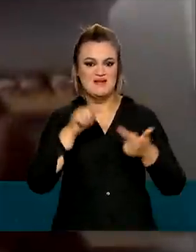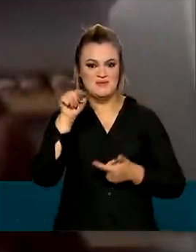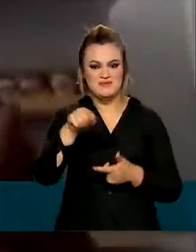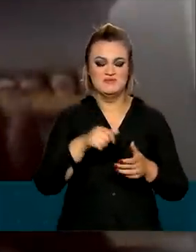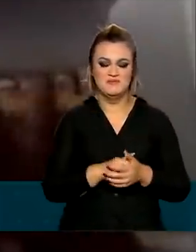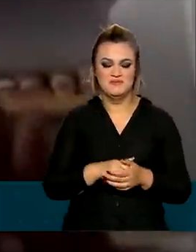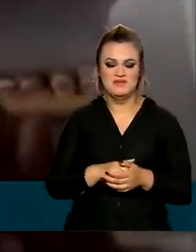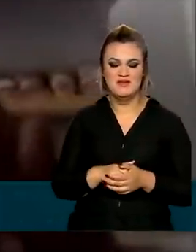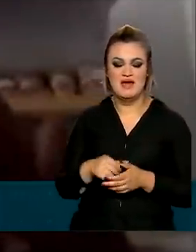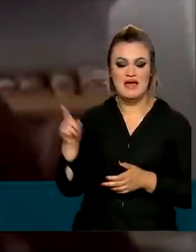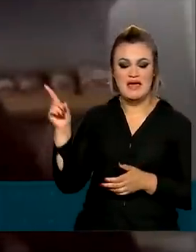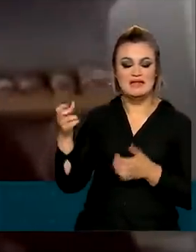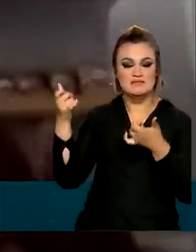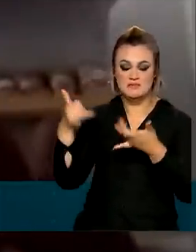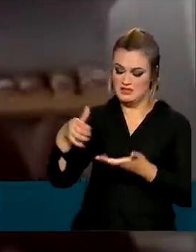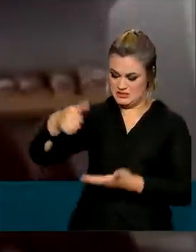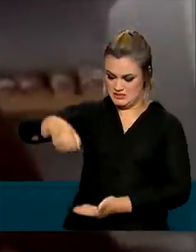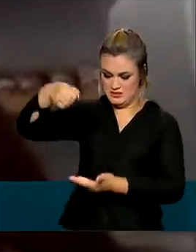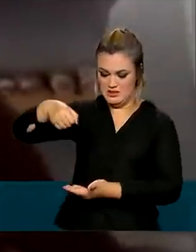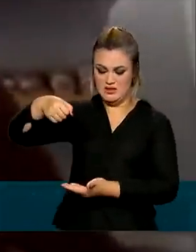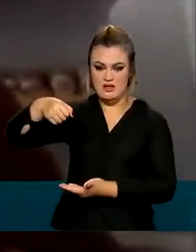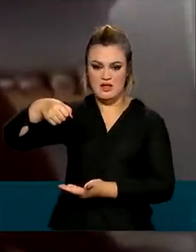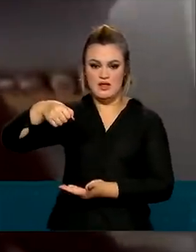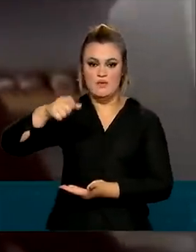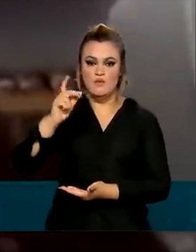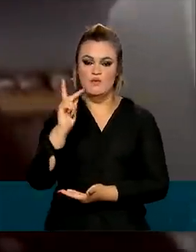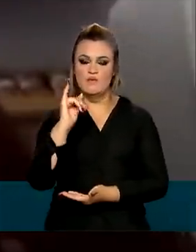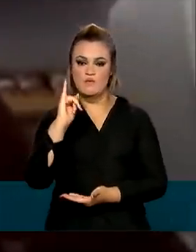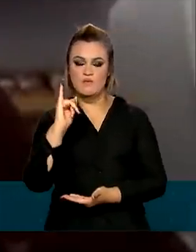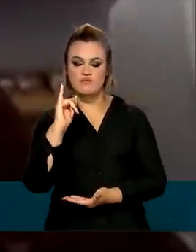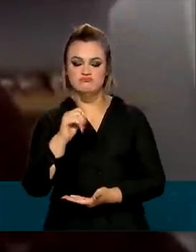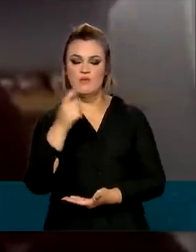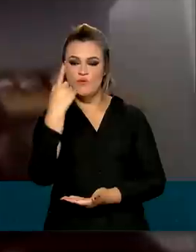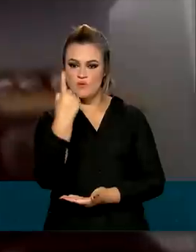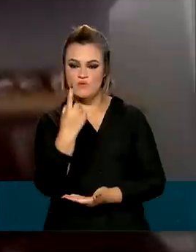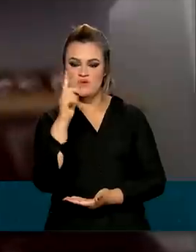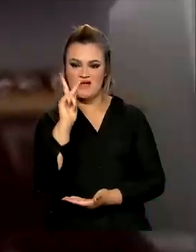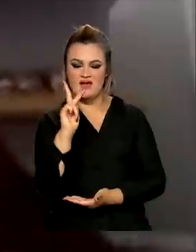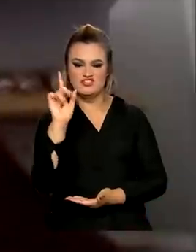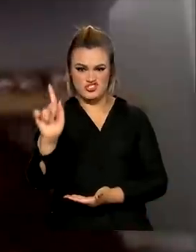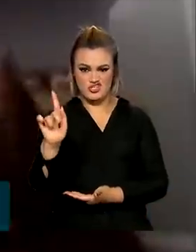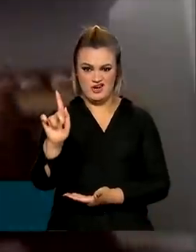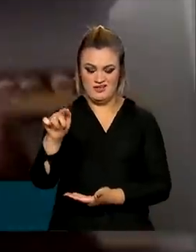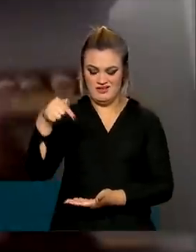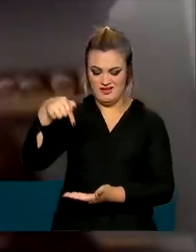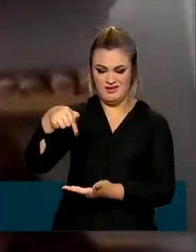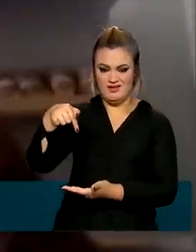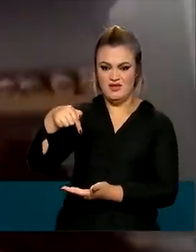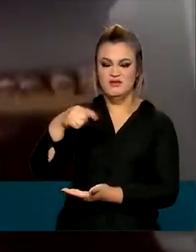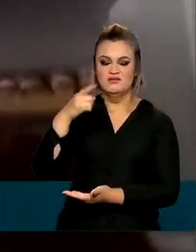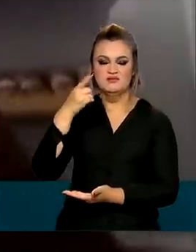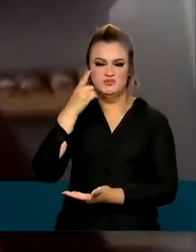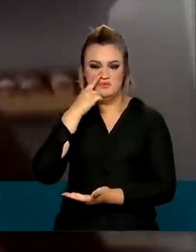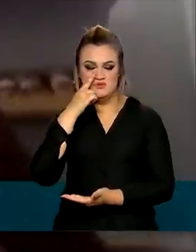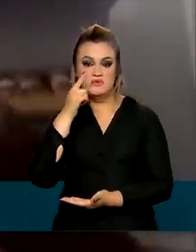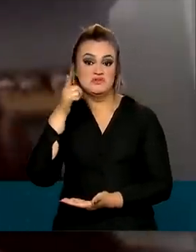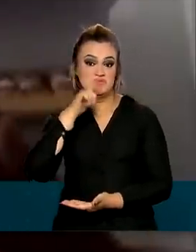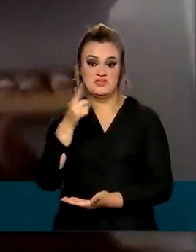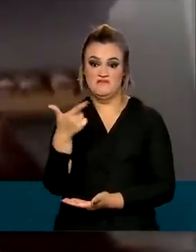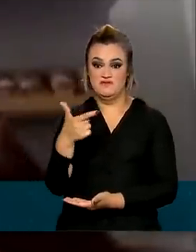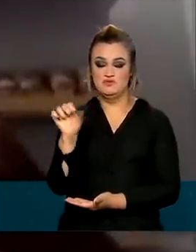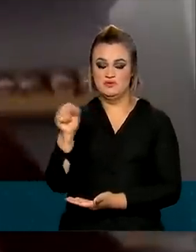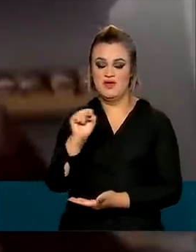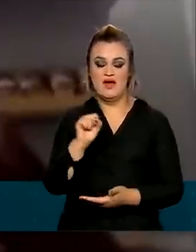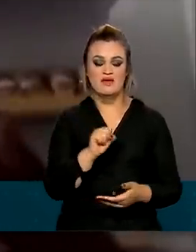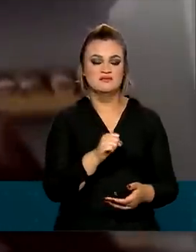28,30 no quilo de biscoito que é feito desse babassu. O sorvete, a gente consegue estar vendendo a R$